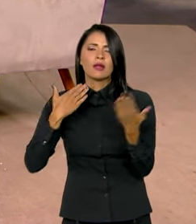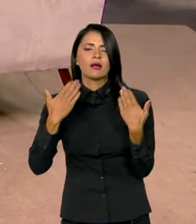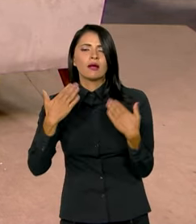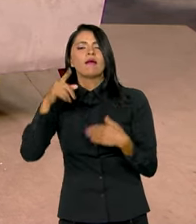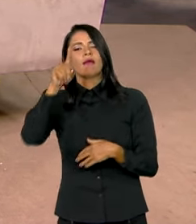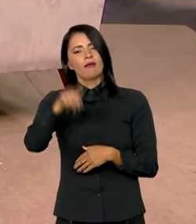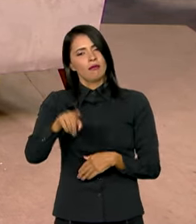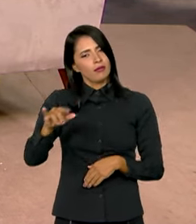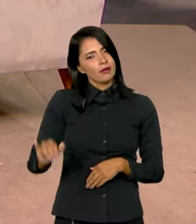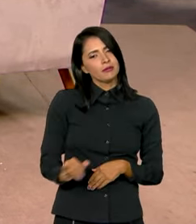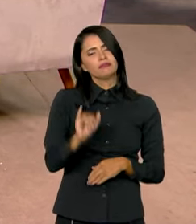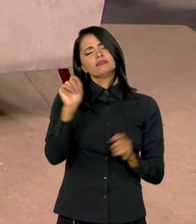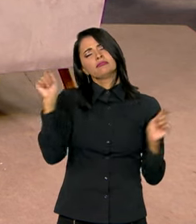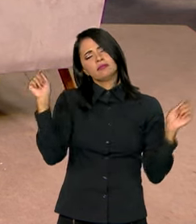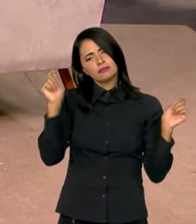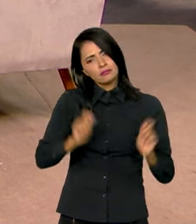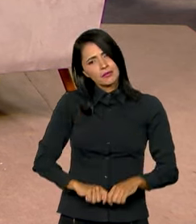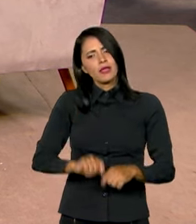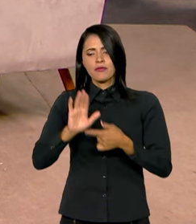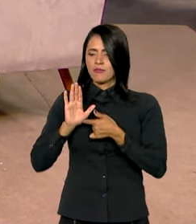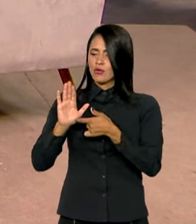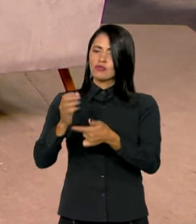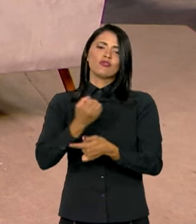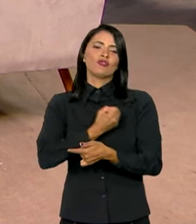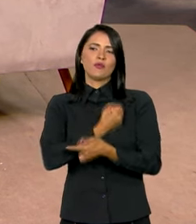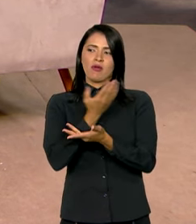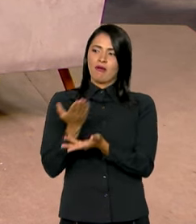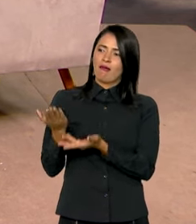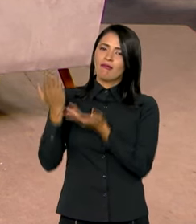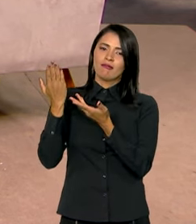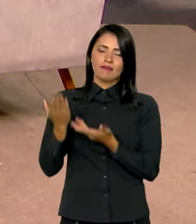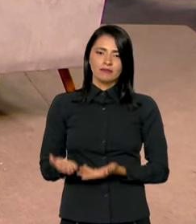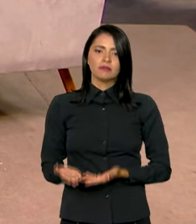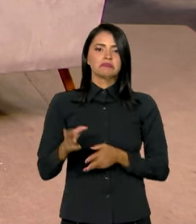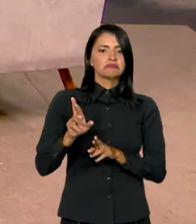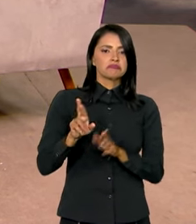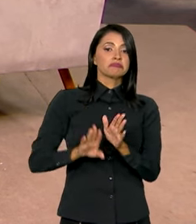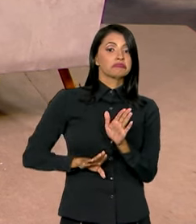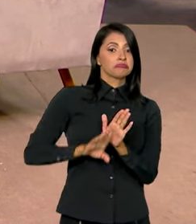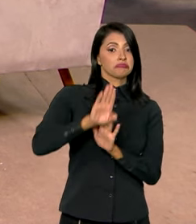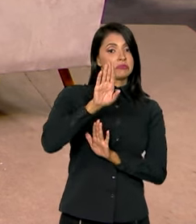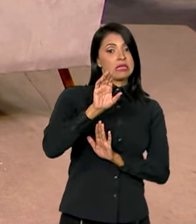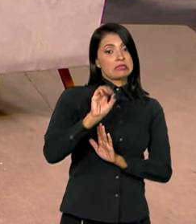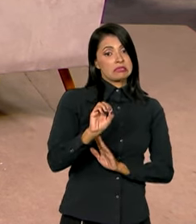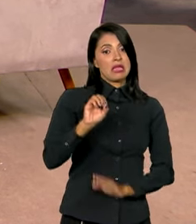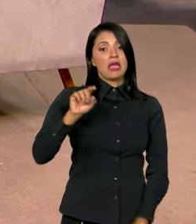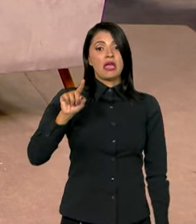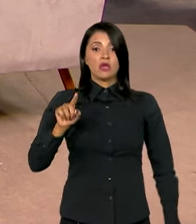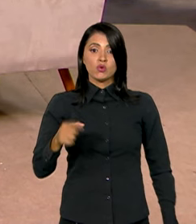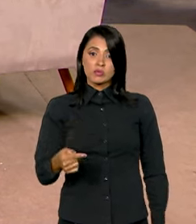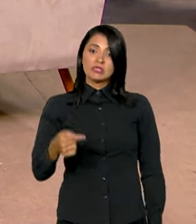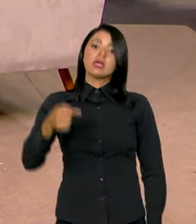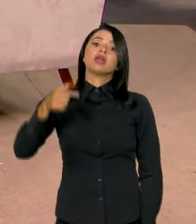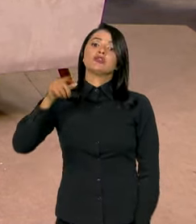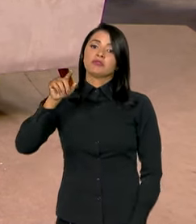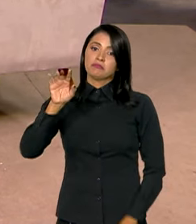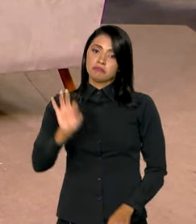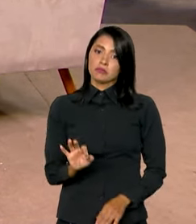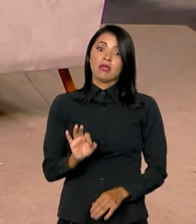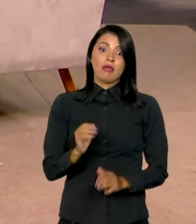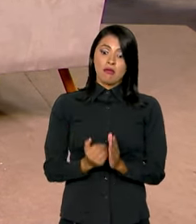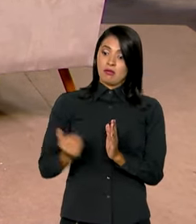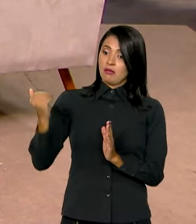importante, permitiu que os indicadores estivessem aí. Havia uma expectativa de crescimento só de 0,7%, crescemos 3